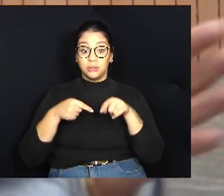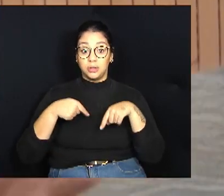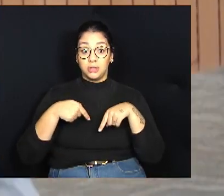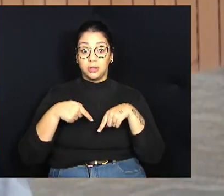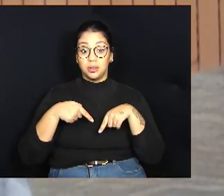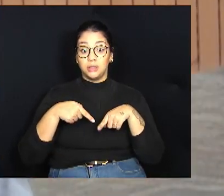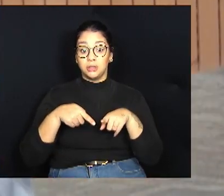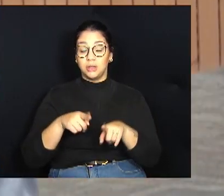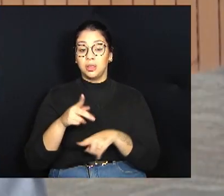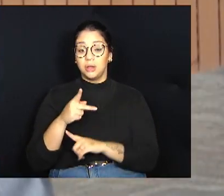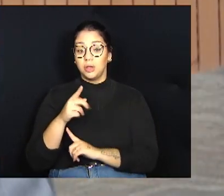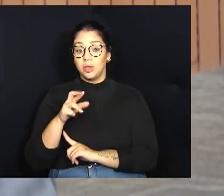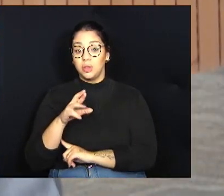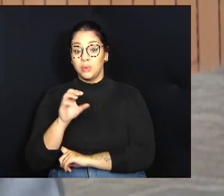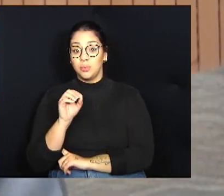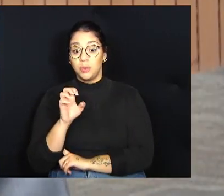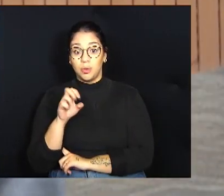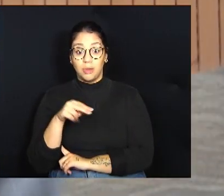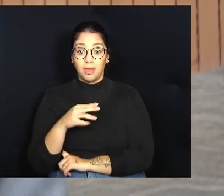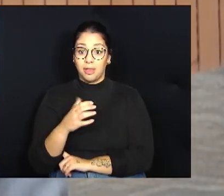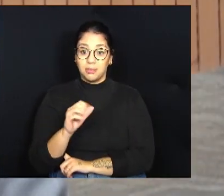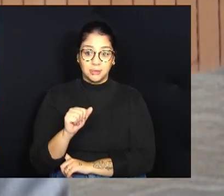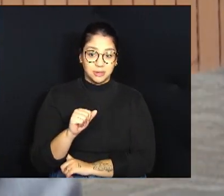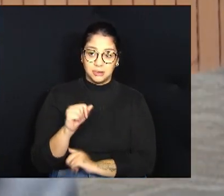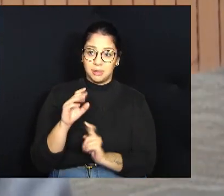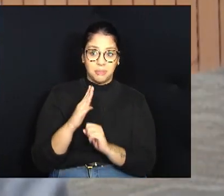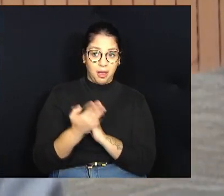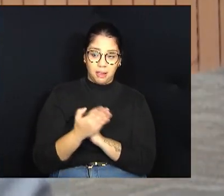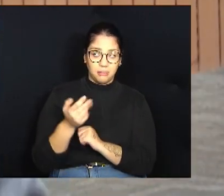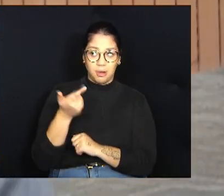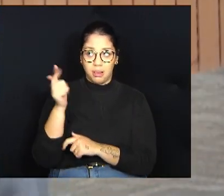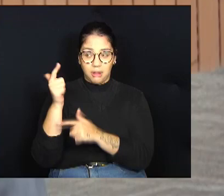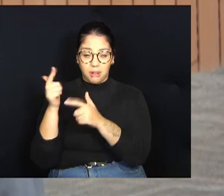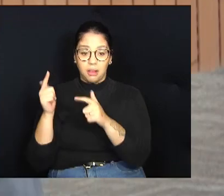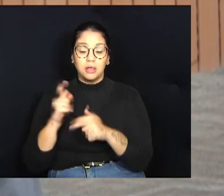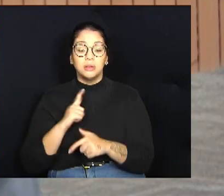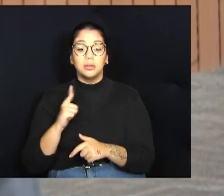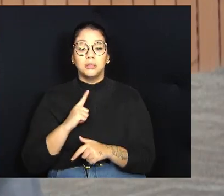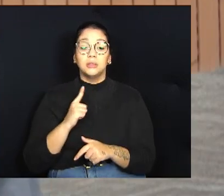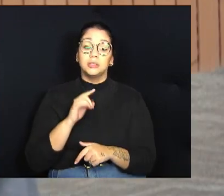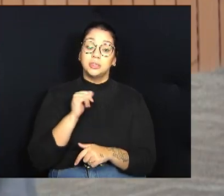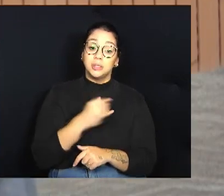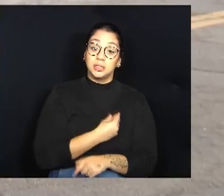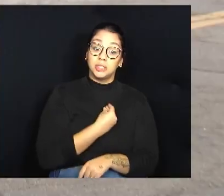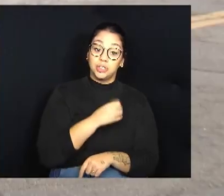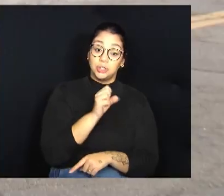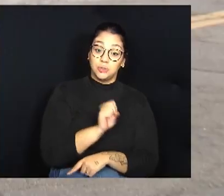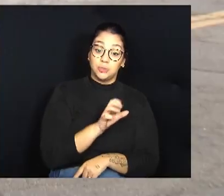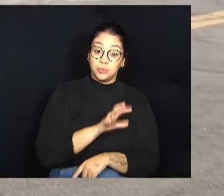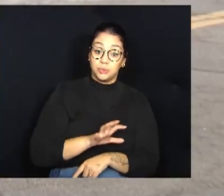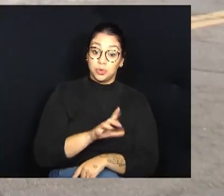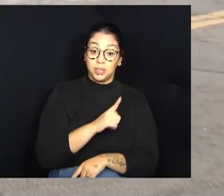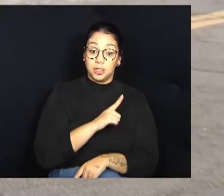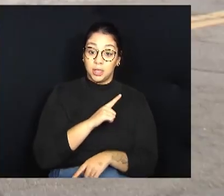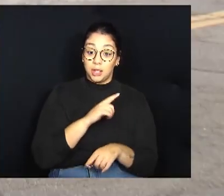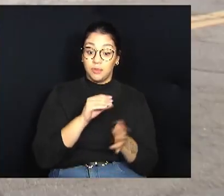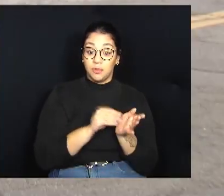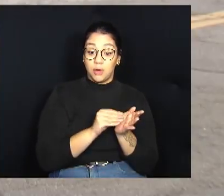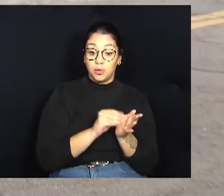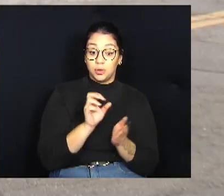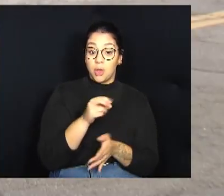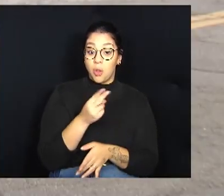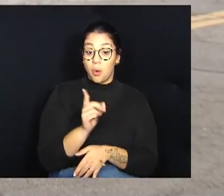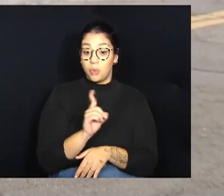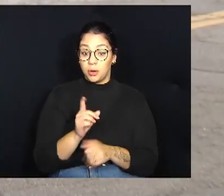Proença, e não tem aqui. Então, eu gostaria de saber realmente esse déficit, se ele existe nessa região ou não. O questionamento do